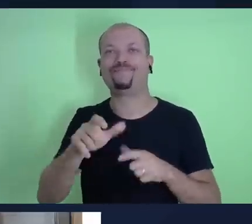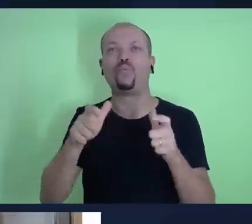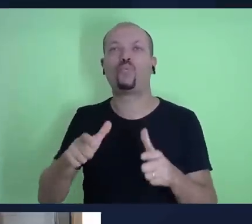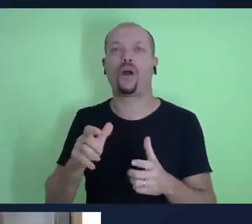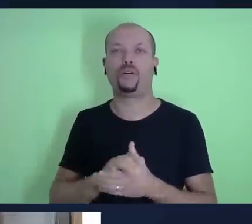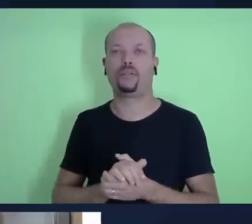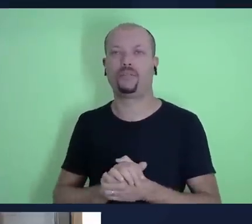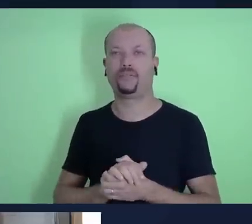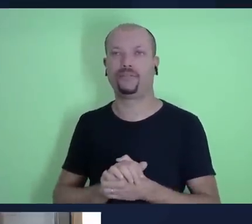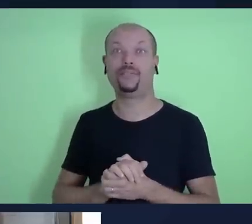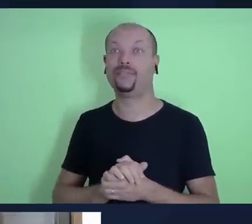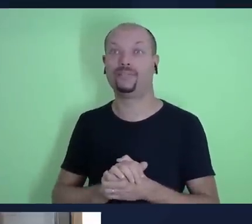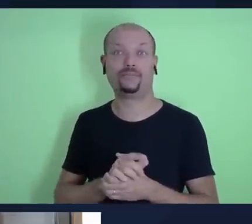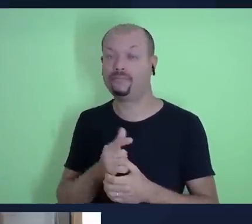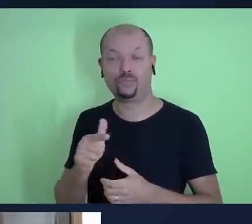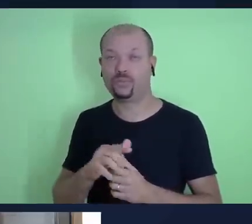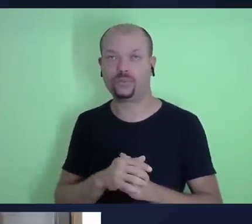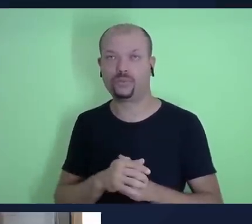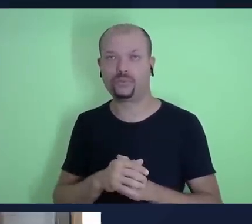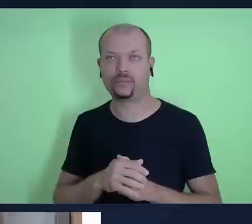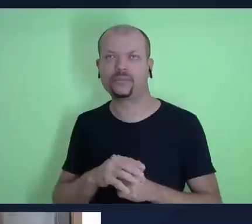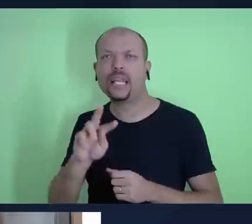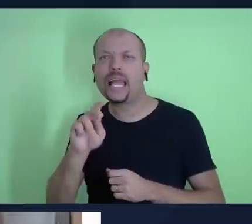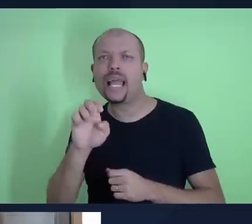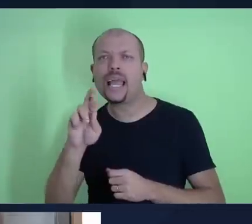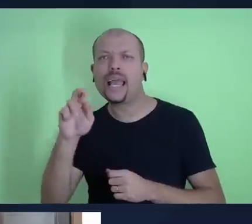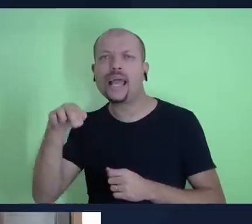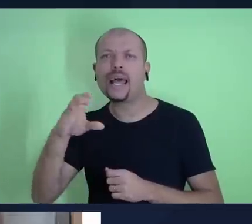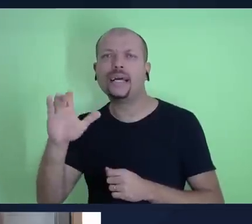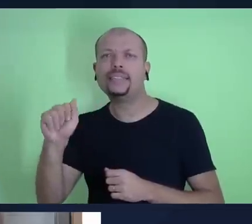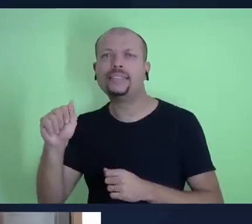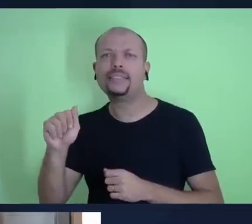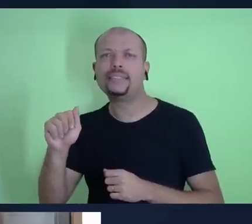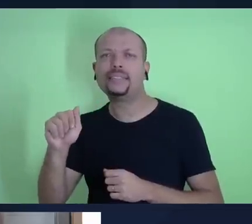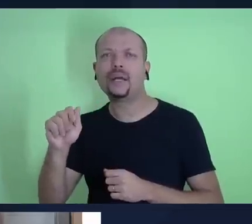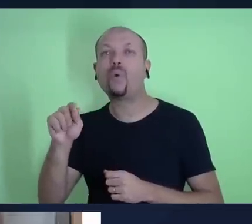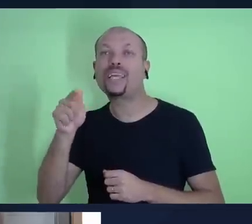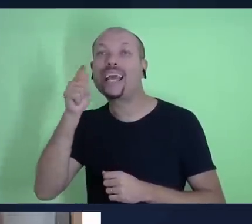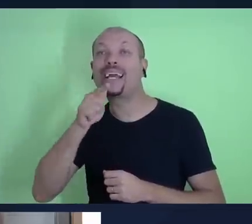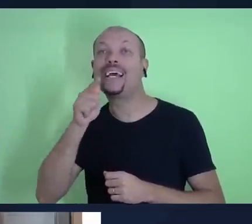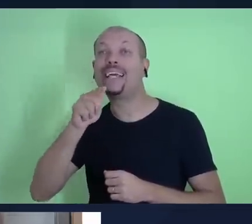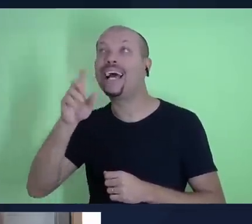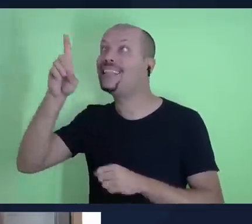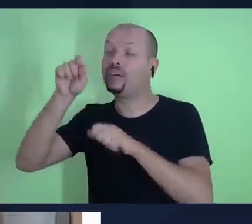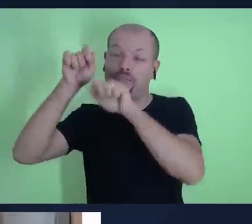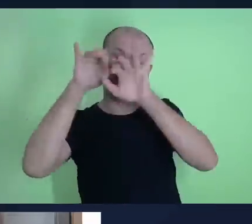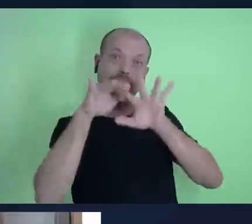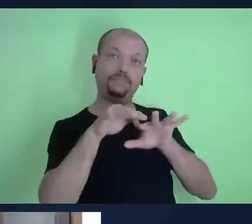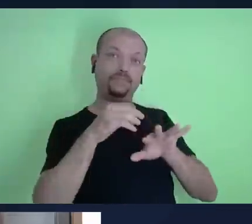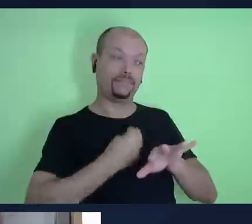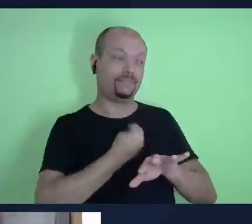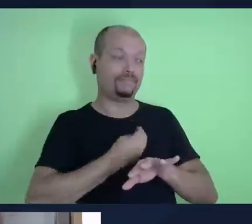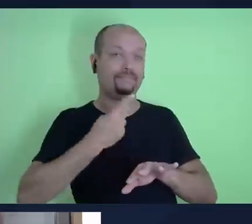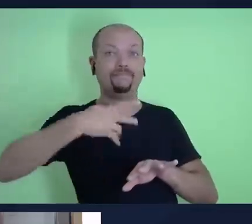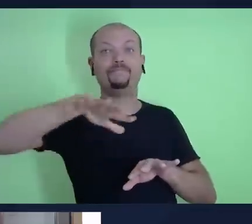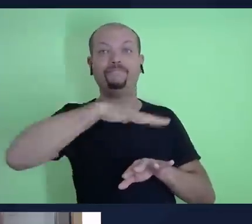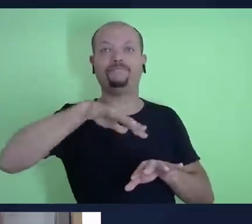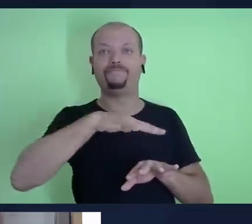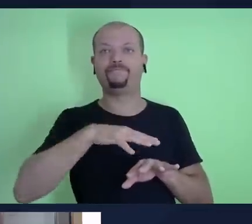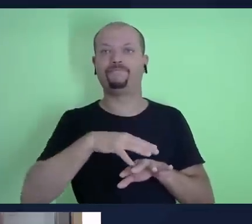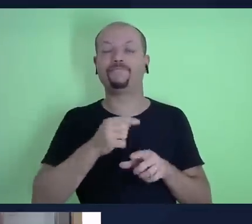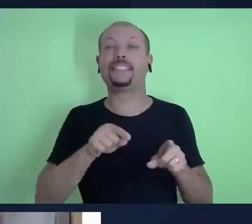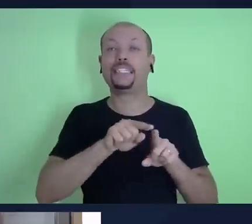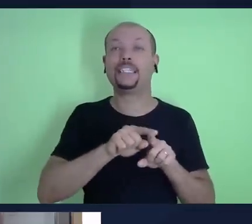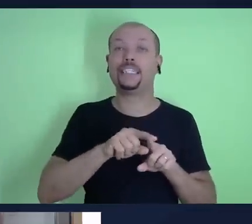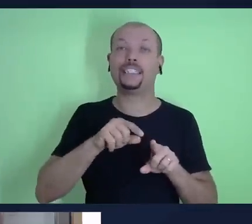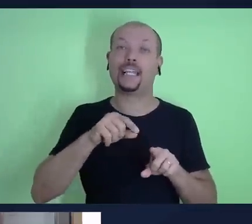A herança dos levitas era a providência de Deus na vida deles. E a providência de Deus na